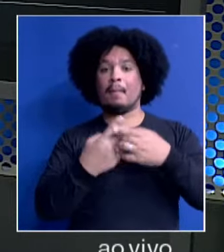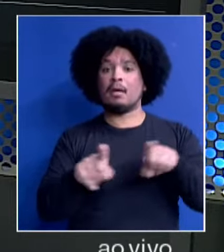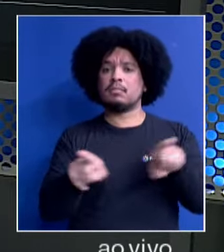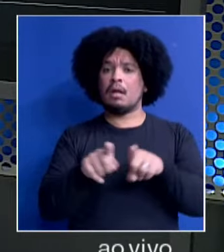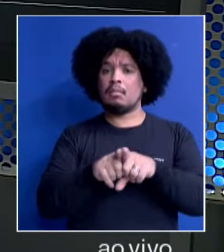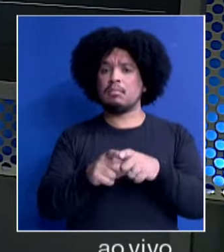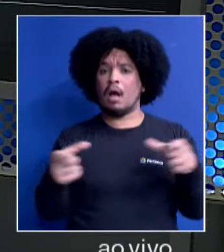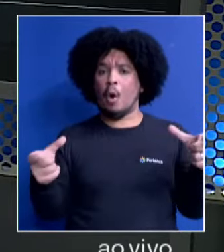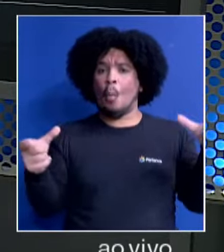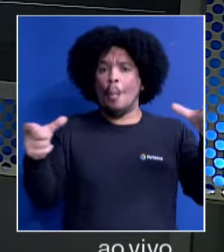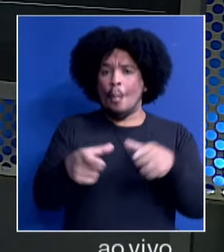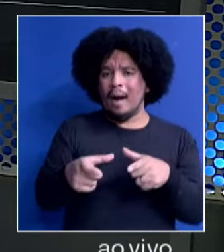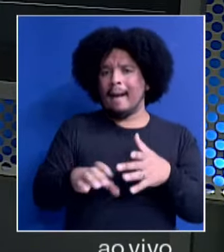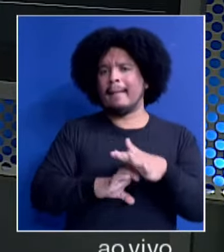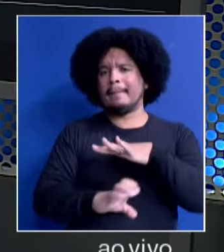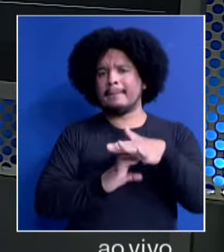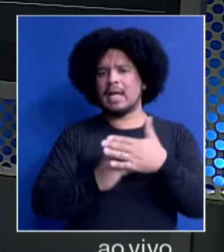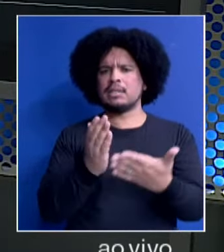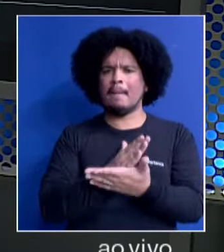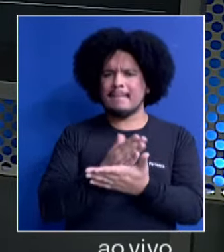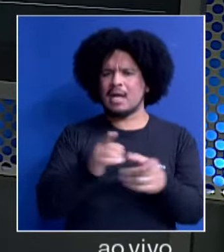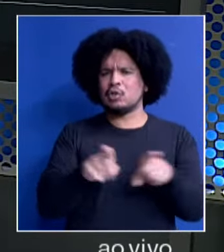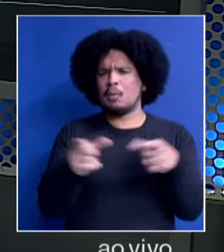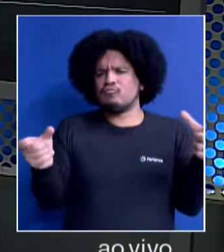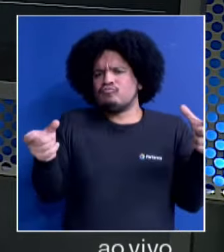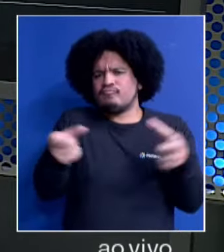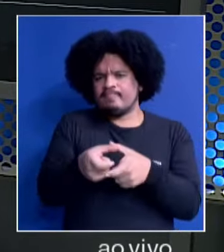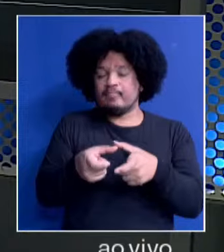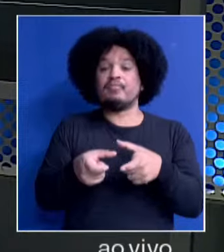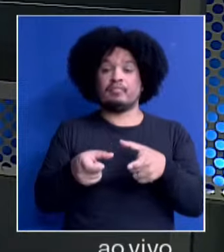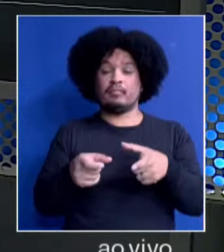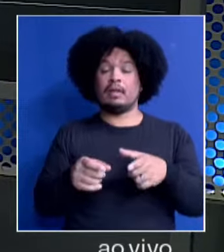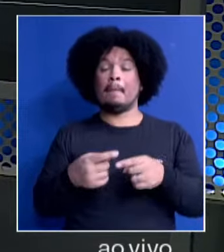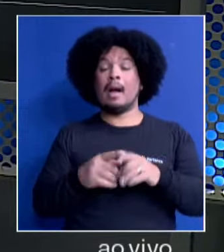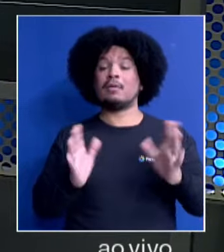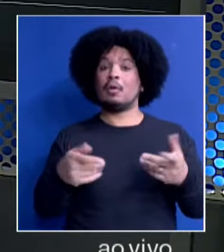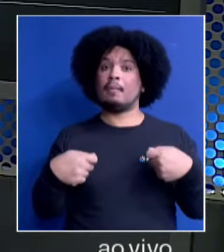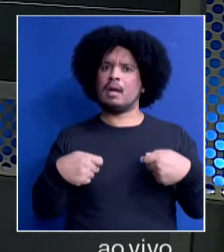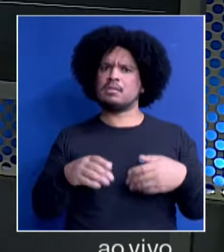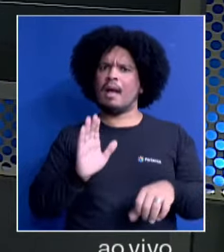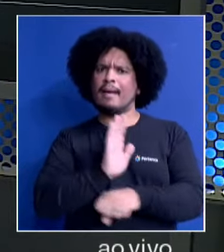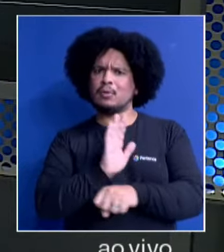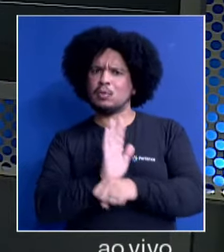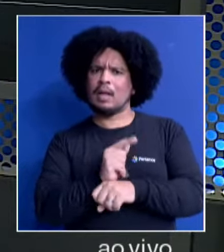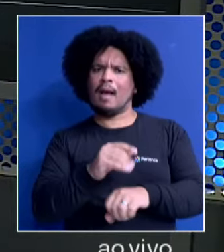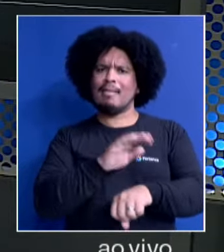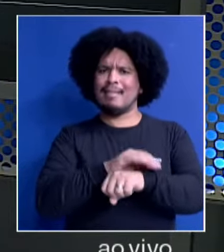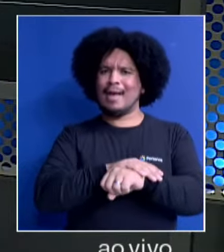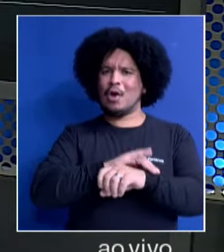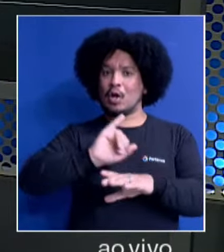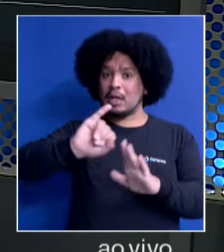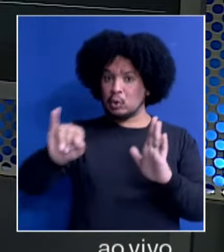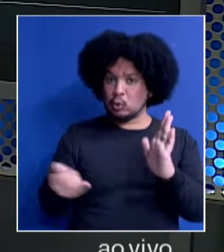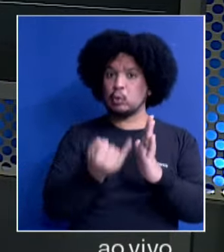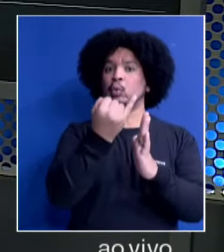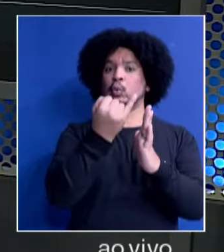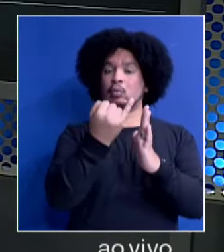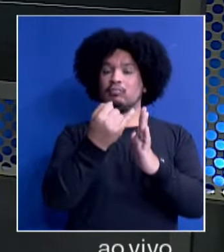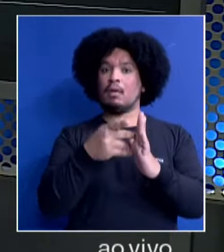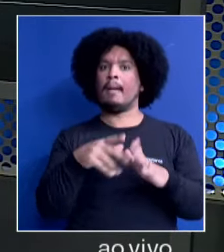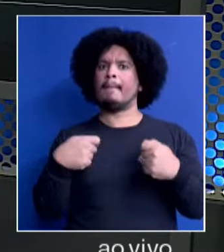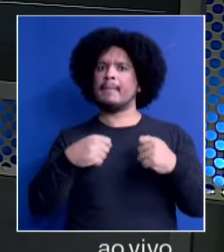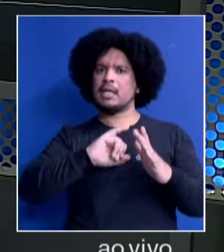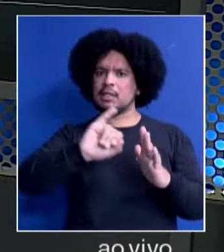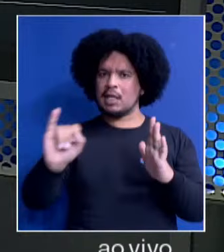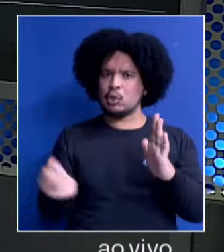empresas de porte médio, pequenas empresas, microempresas. Agora, tem que facilitar na hora dos juros, né? De preferência, juros